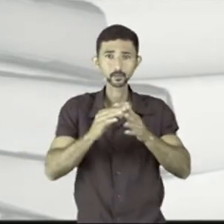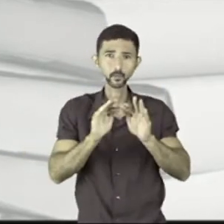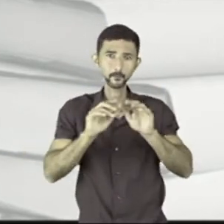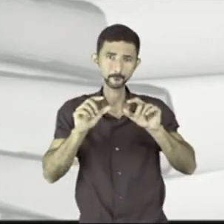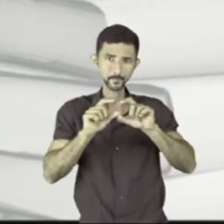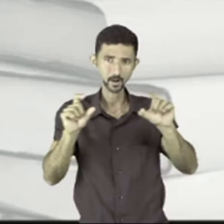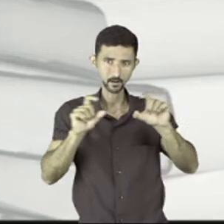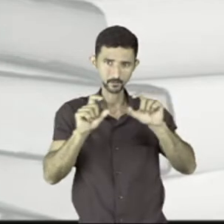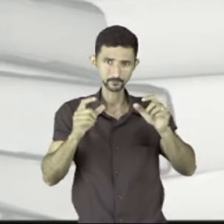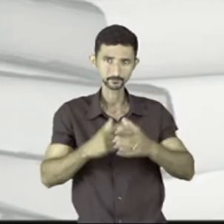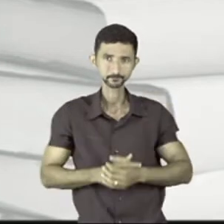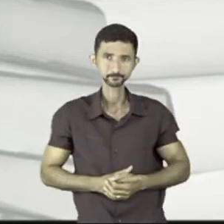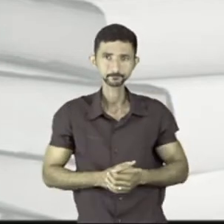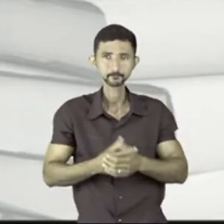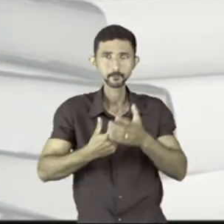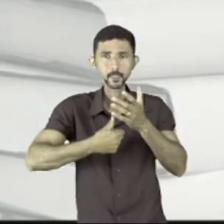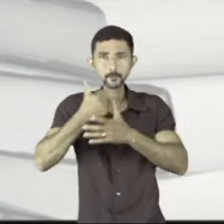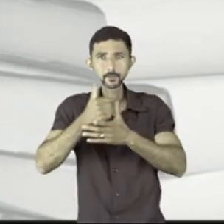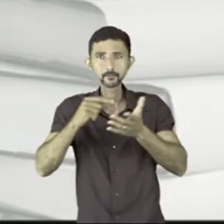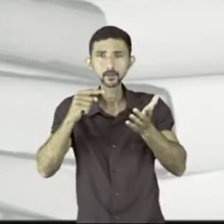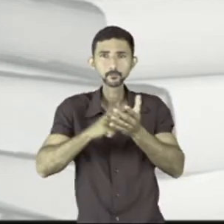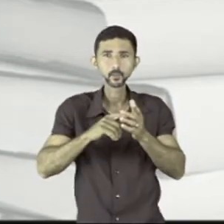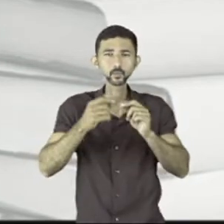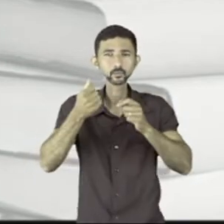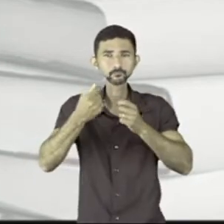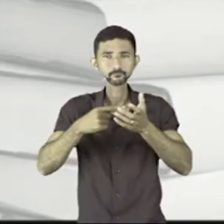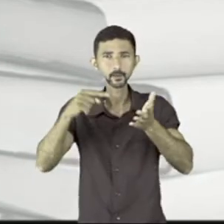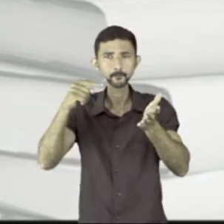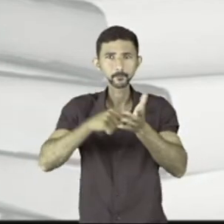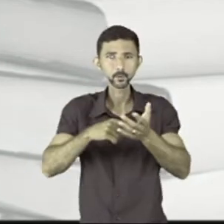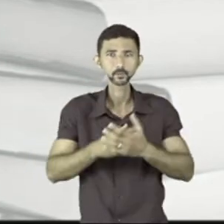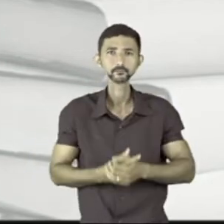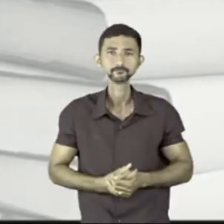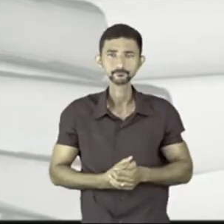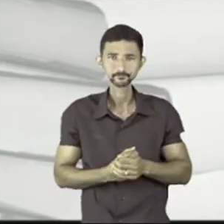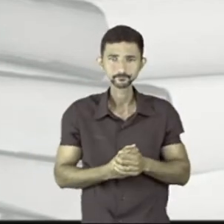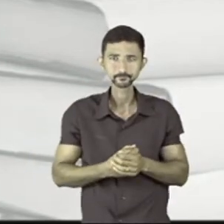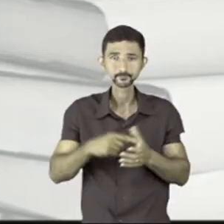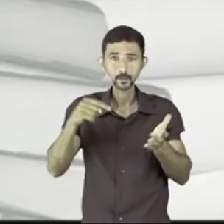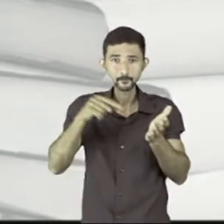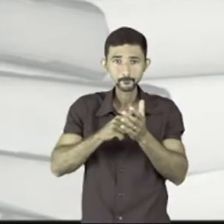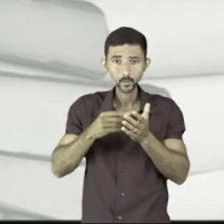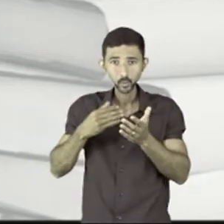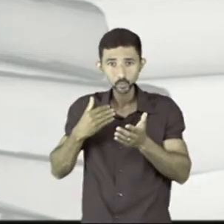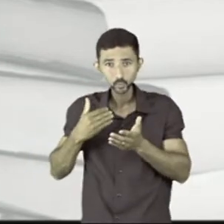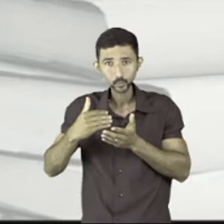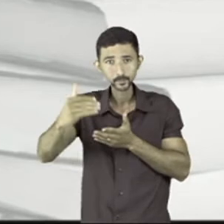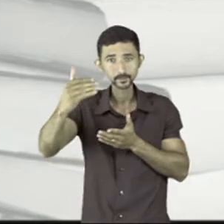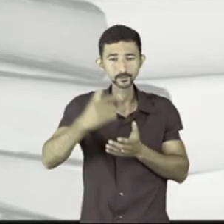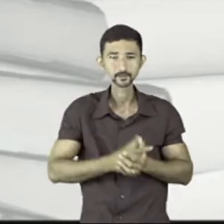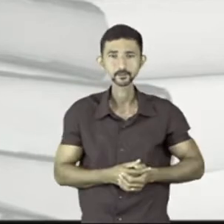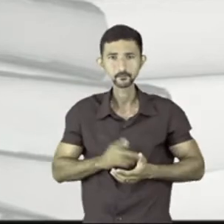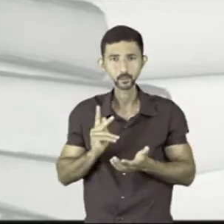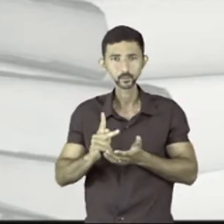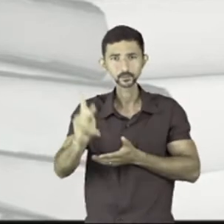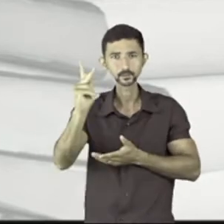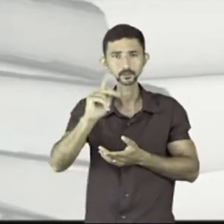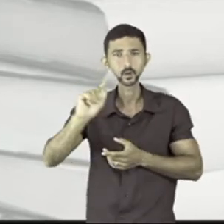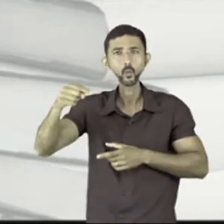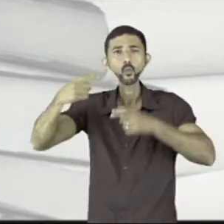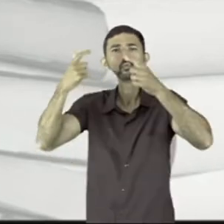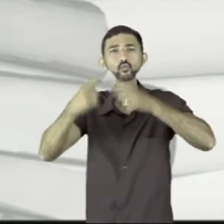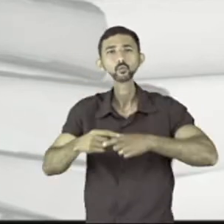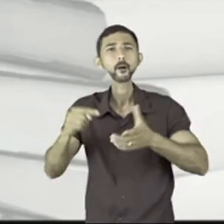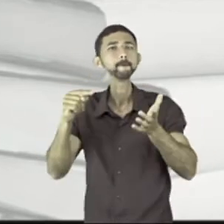parágrafo. Então, primeiro ponto, eu falei para você que aqui no norte nós chamamos de ponto em seguida, em outros lugares as pessoas